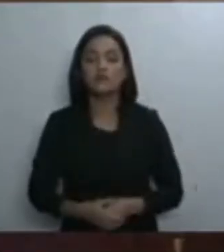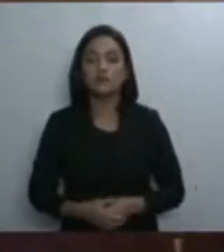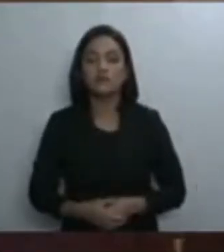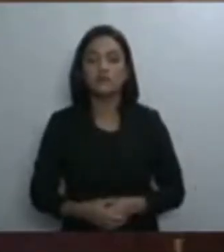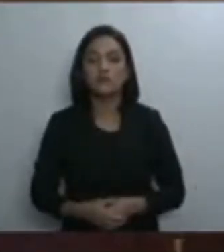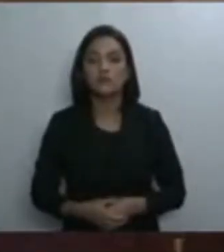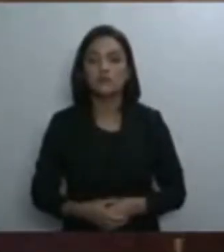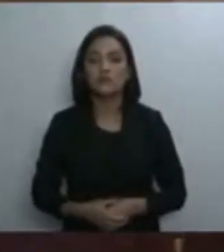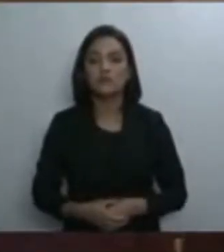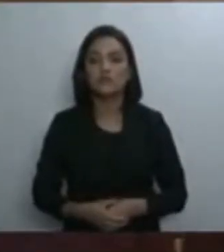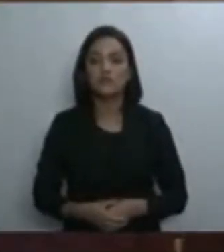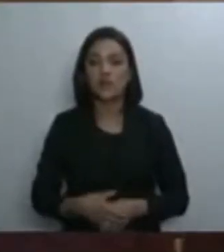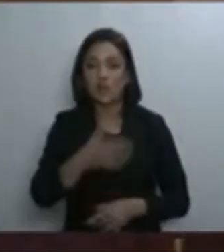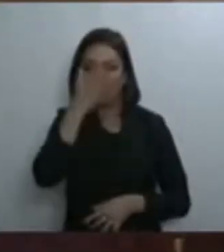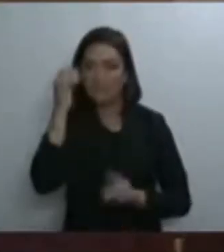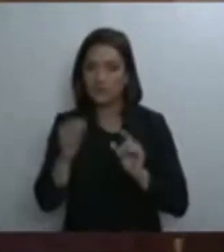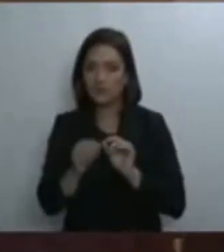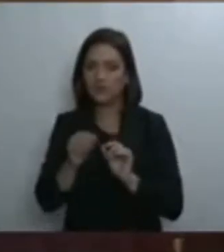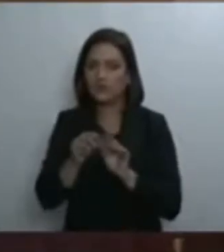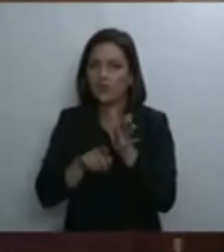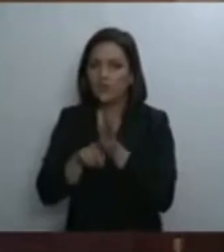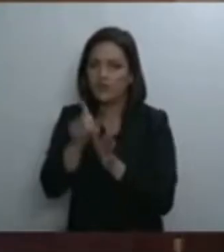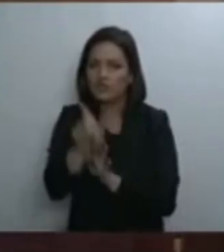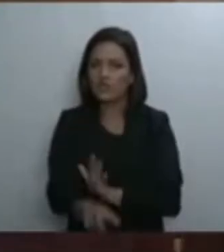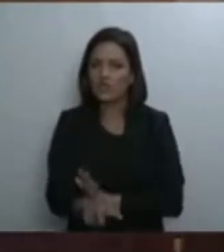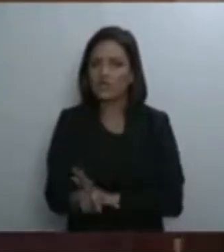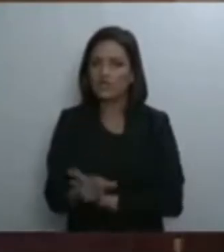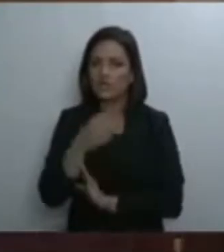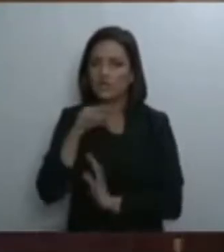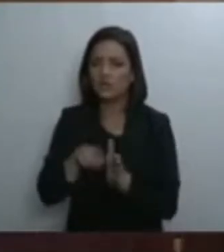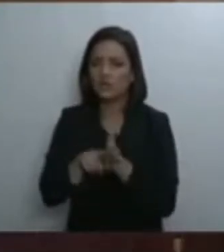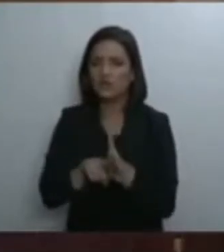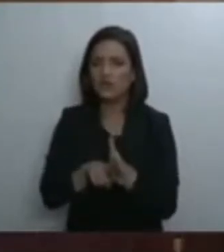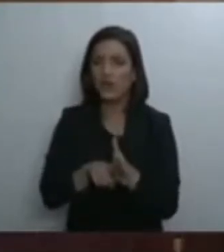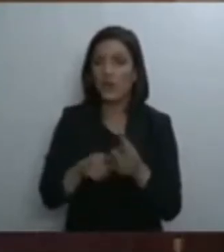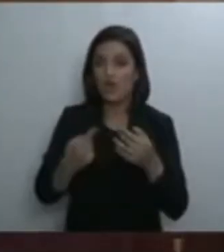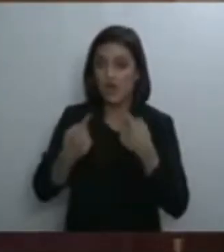espúria. Fizeram uma investigação em relação a ele e ele veio reclamar no STJ.